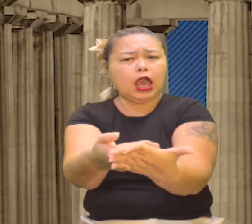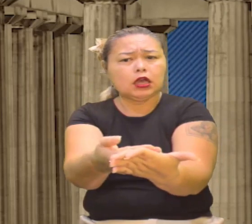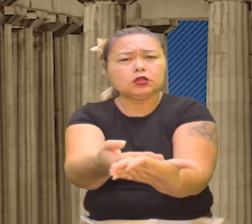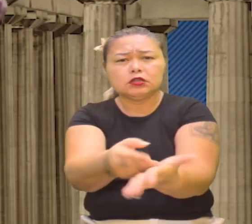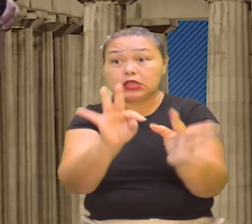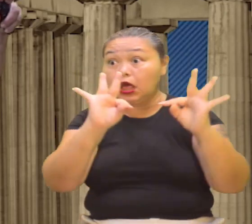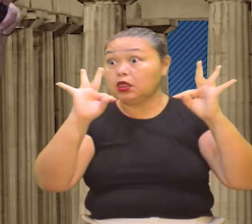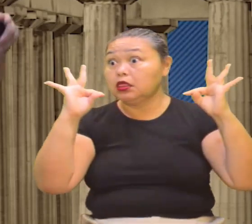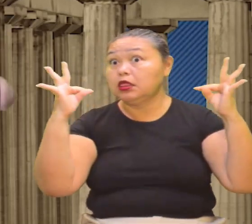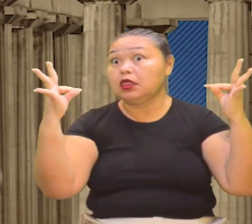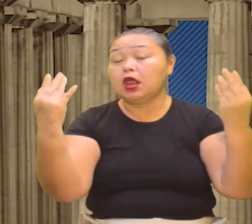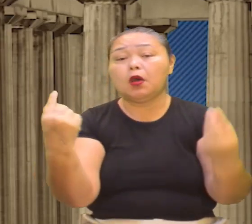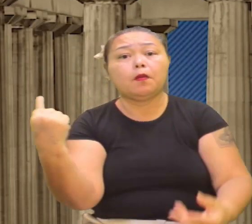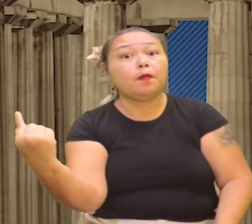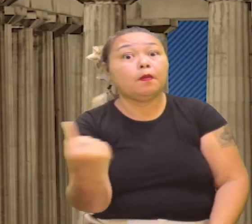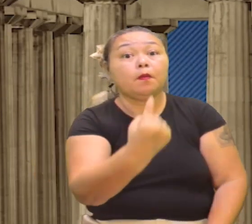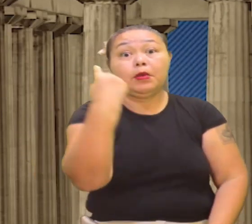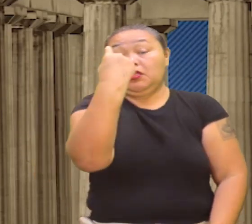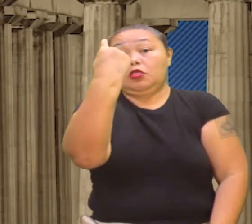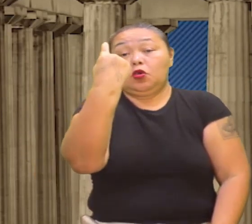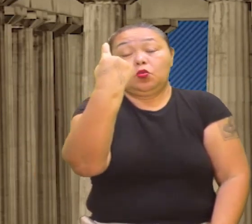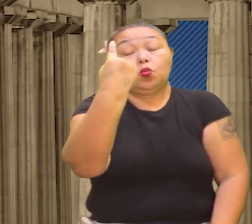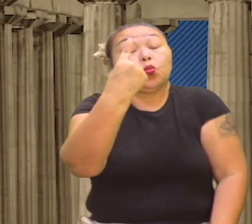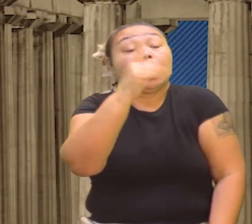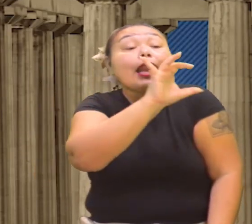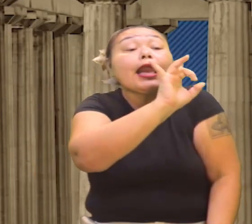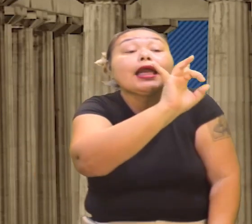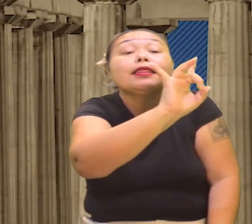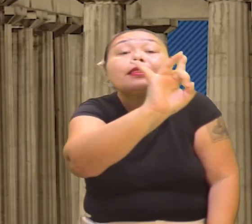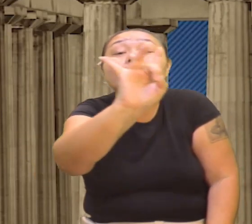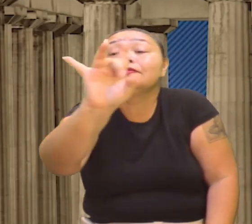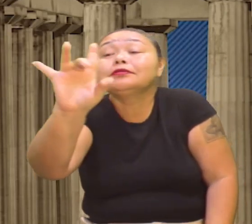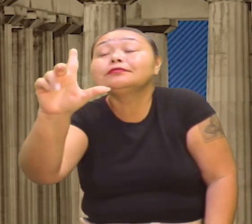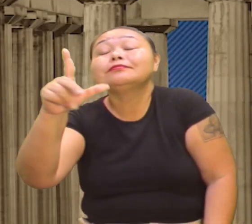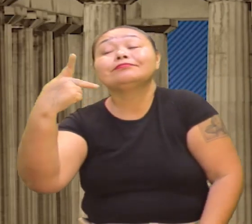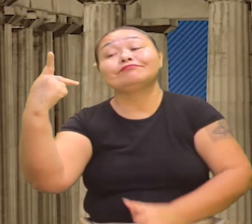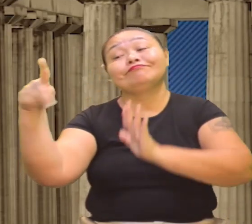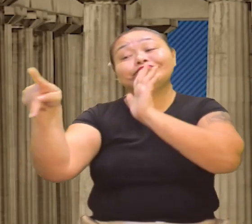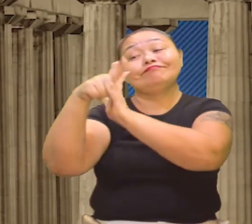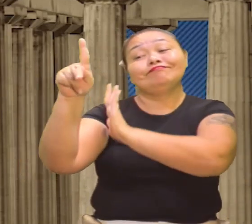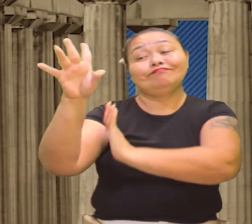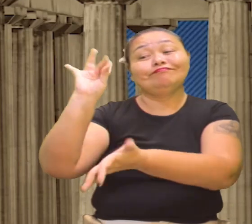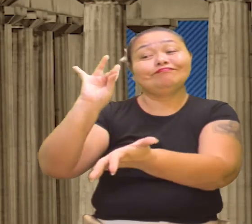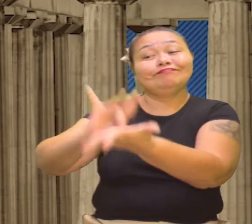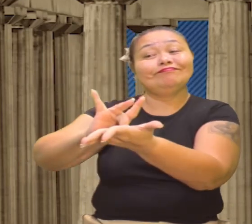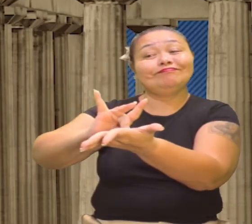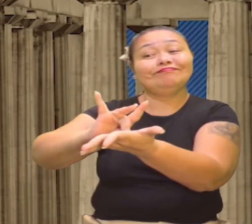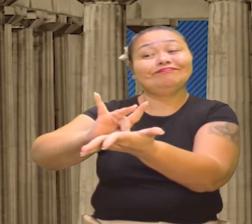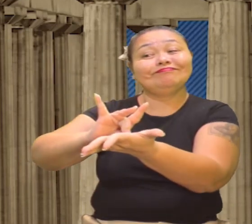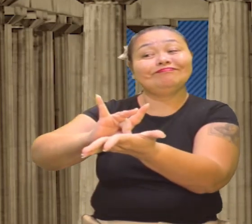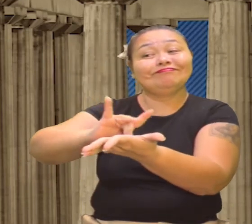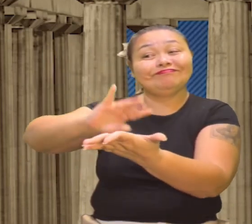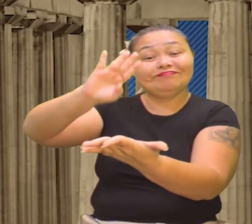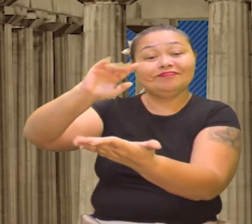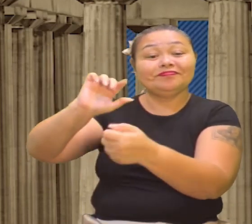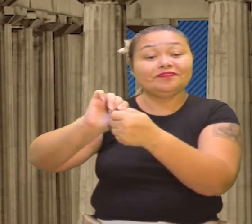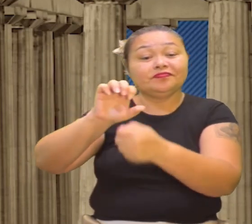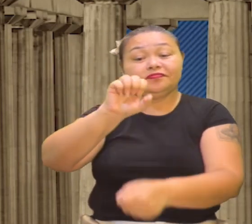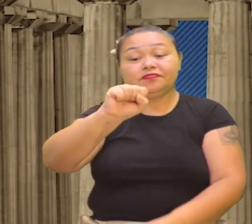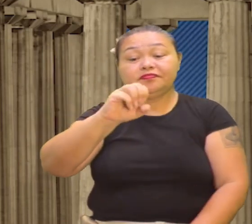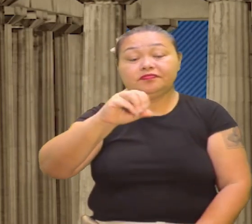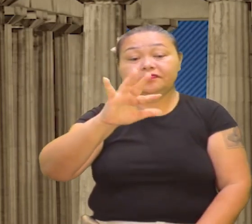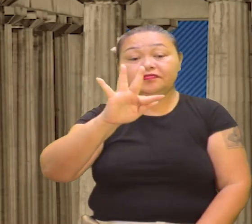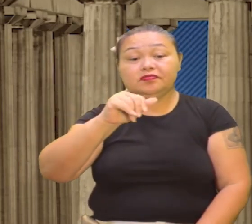geral, universal, para todos. Cada um tinha a sua. E os sofistas, eles, eu digo,